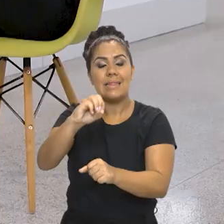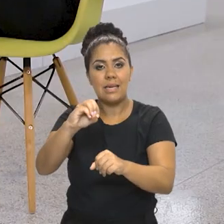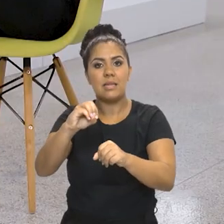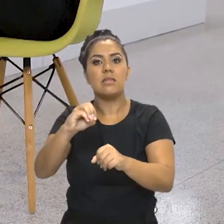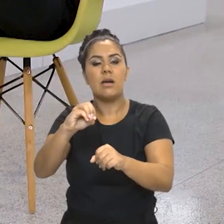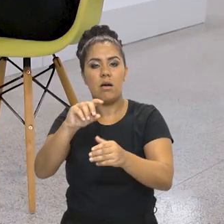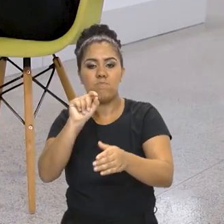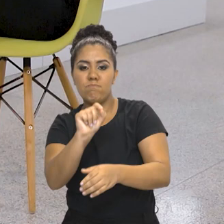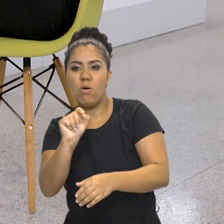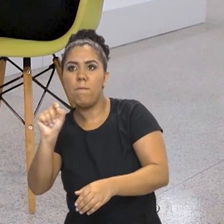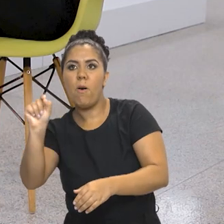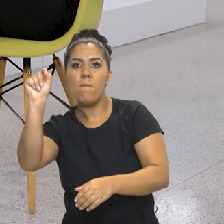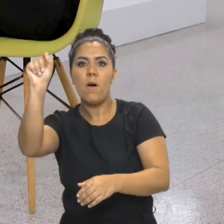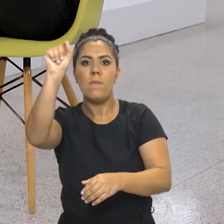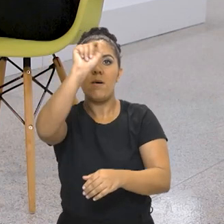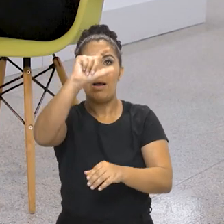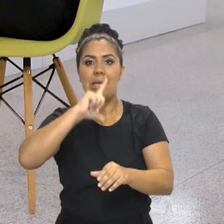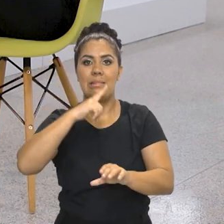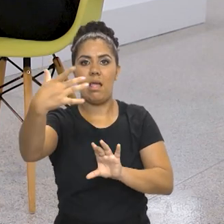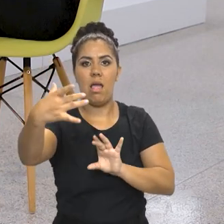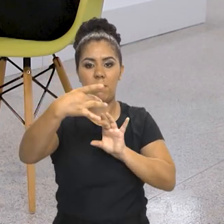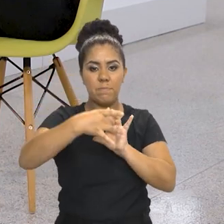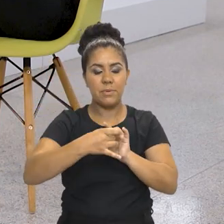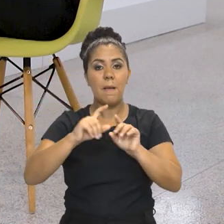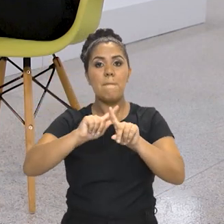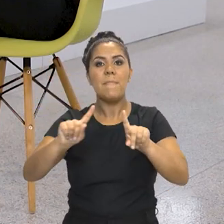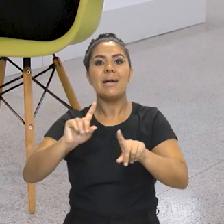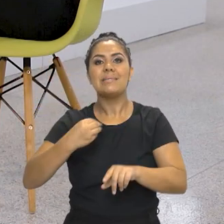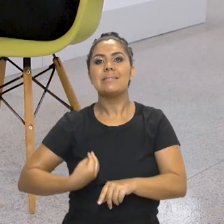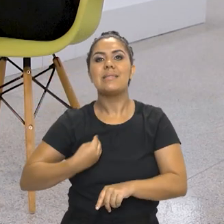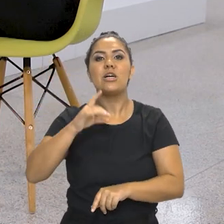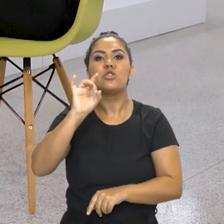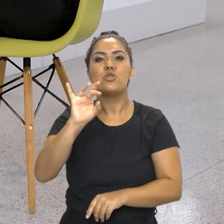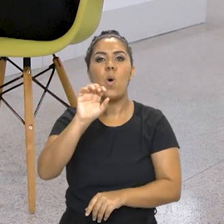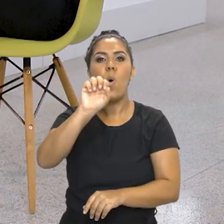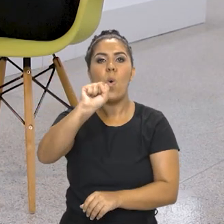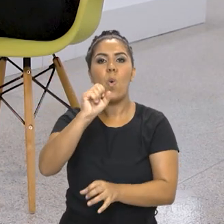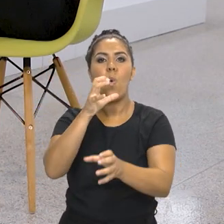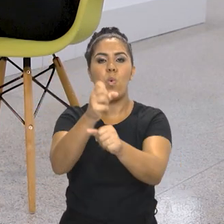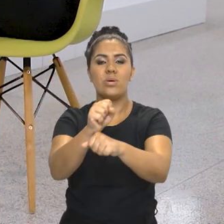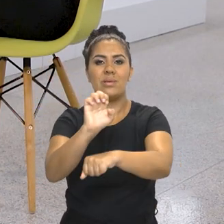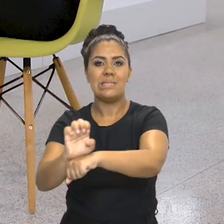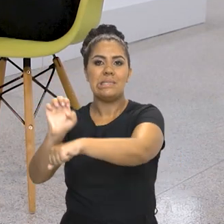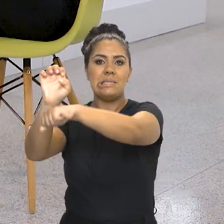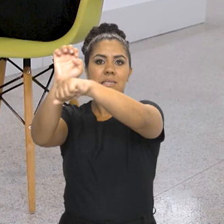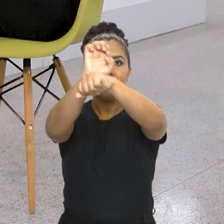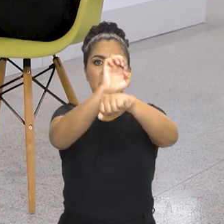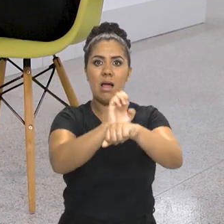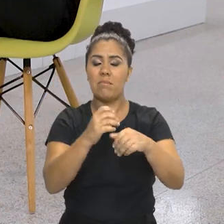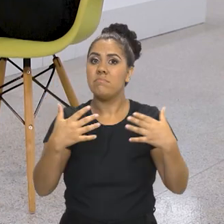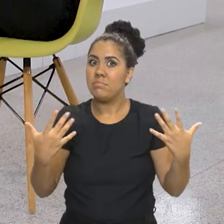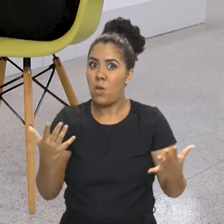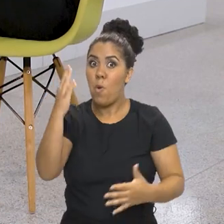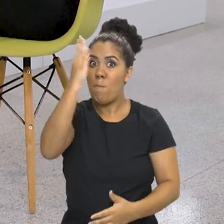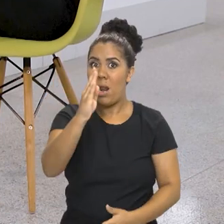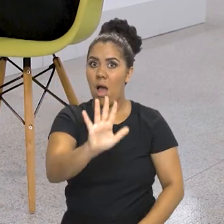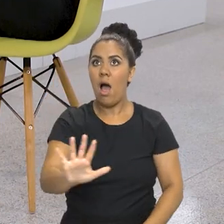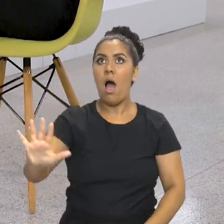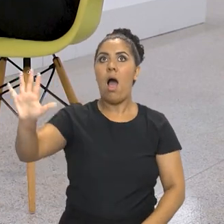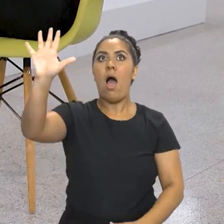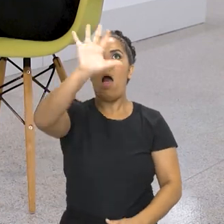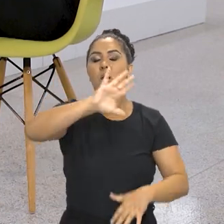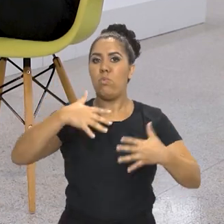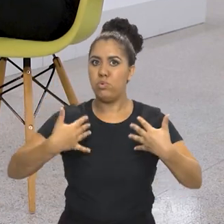30 museus vinculados a ele, mas que só estão presentes em 8 estados. Então, é uma forma... de um Brasil desse, né, ainda